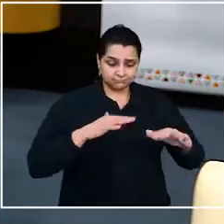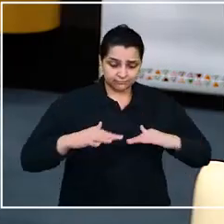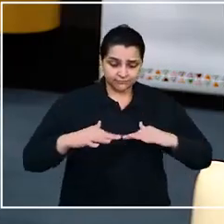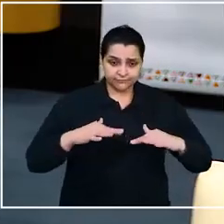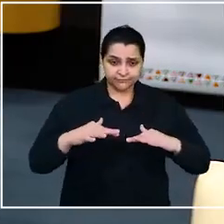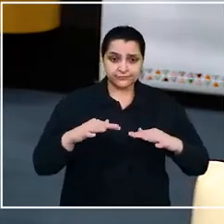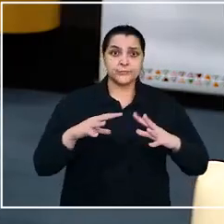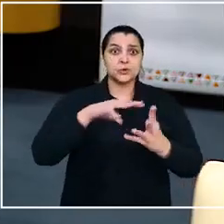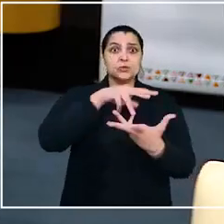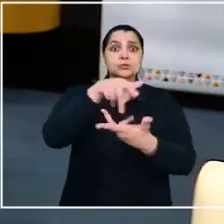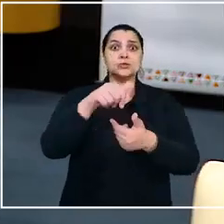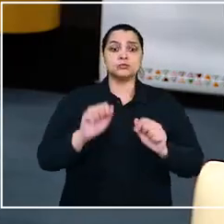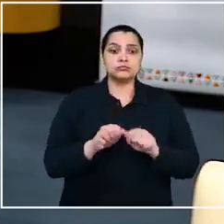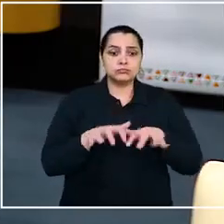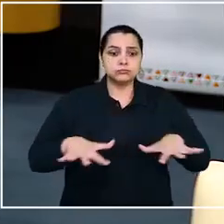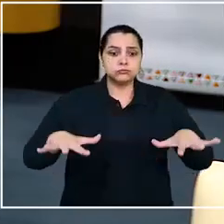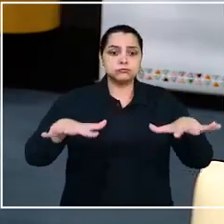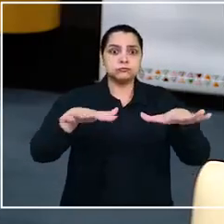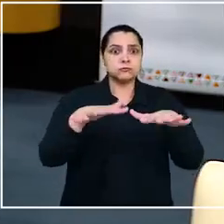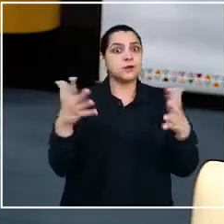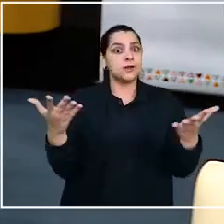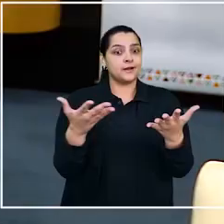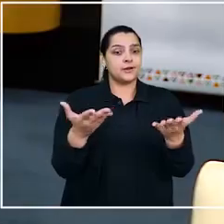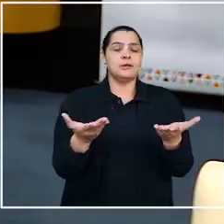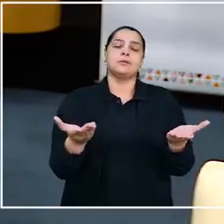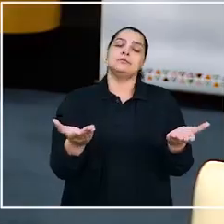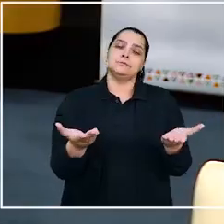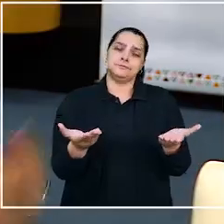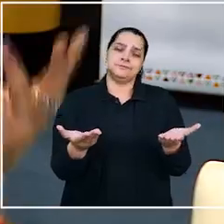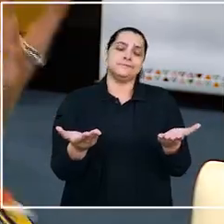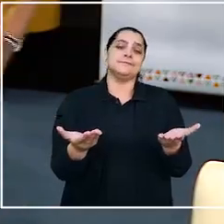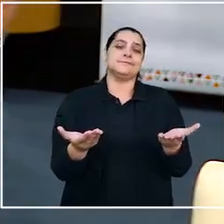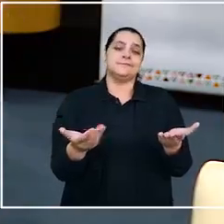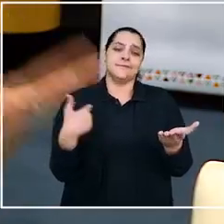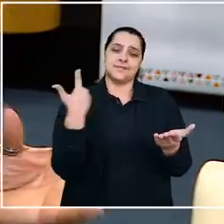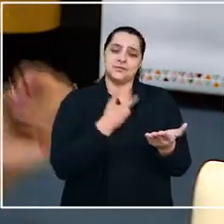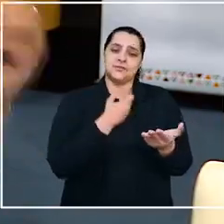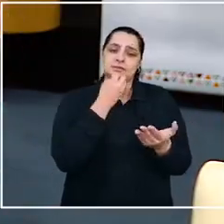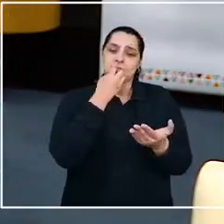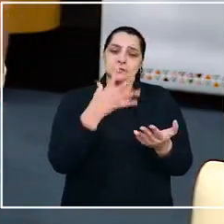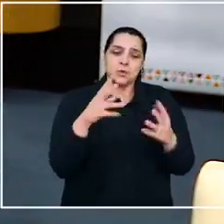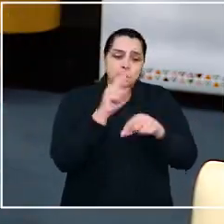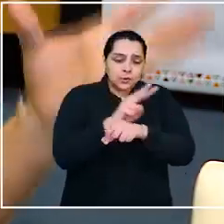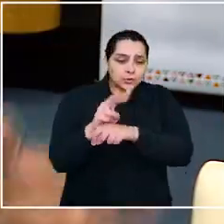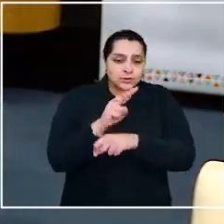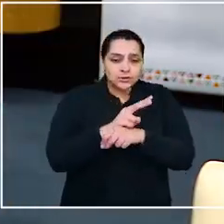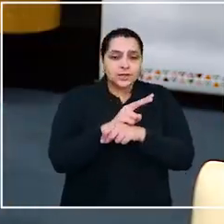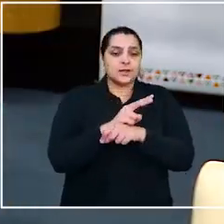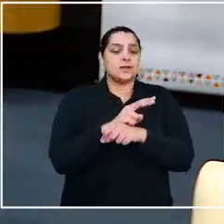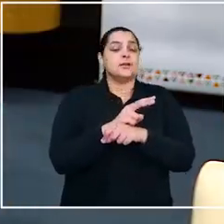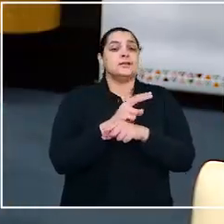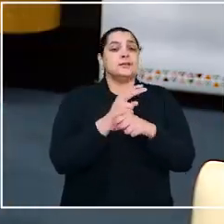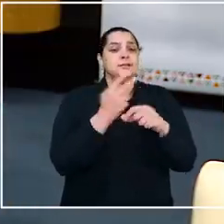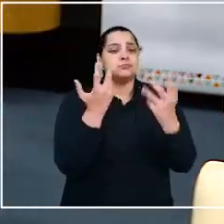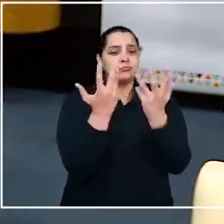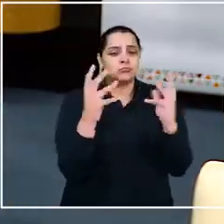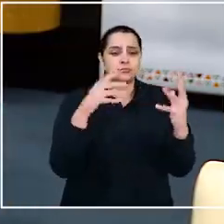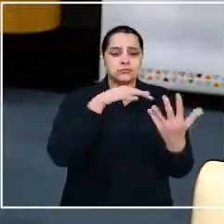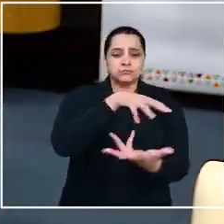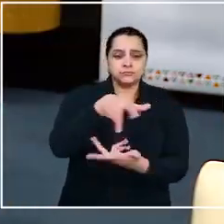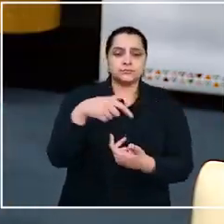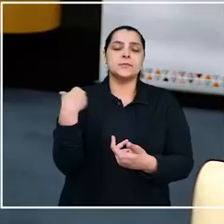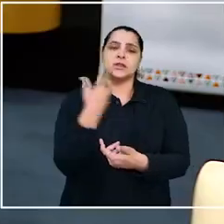do chão do território para o chão do mundo, para o chão do parlamento, é para dizer que se nós somos boas para cuidar do planeta, nós somos